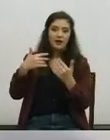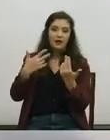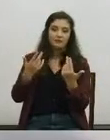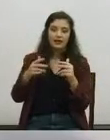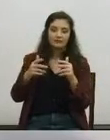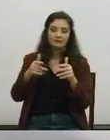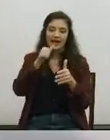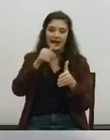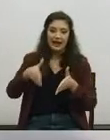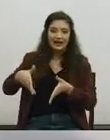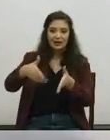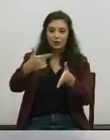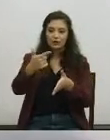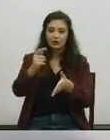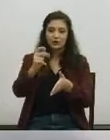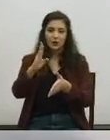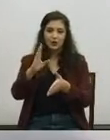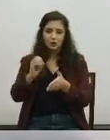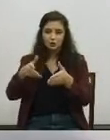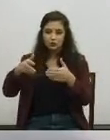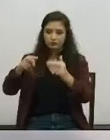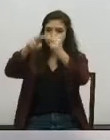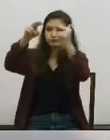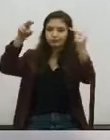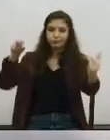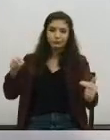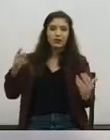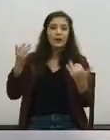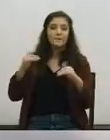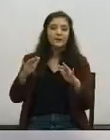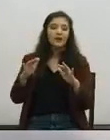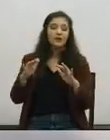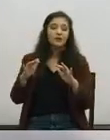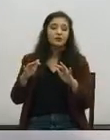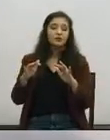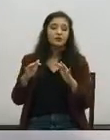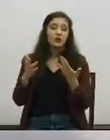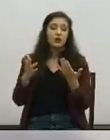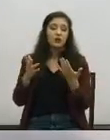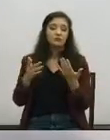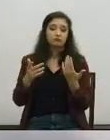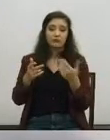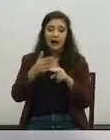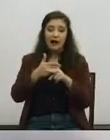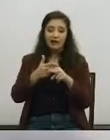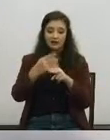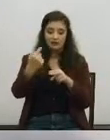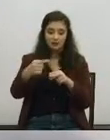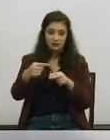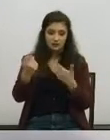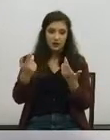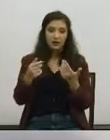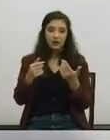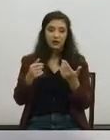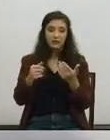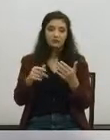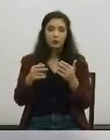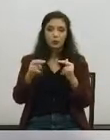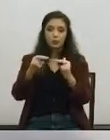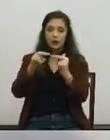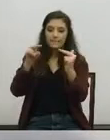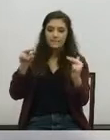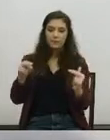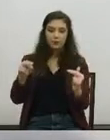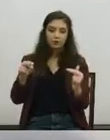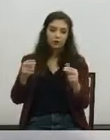sobre o Tejo, mas porque eles se reportavam à história. Alcântara tinha, e tem ainda um ribeiro, hoje encanado, tinha uma ponte romana